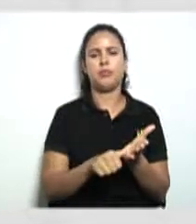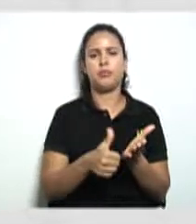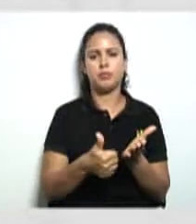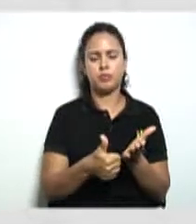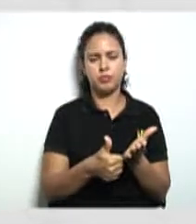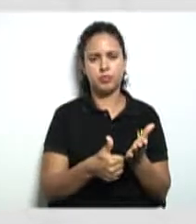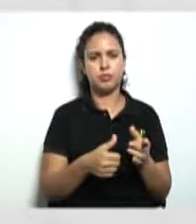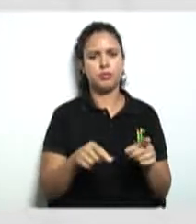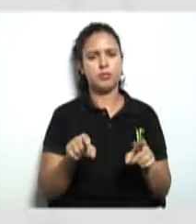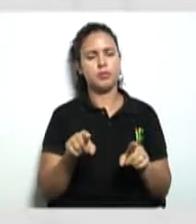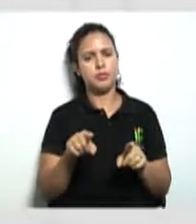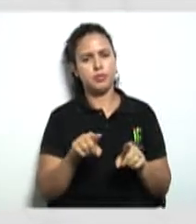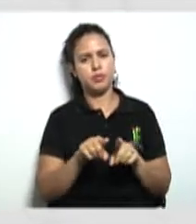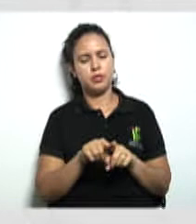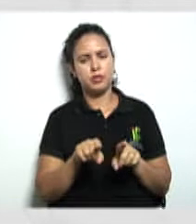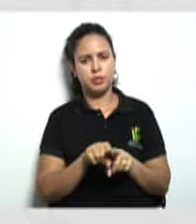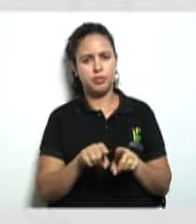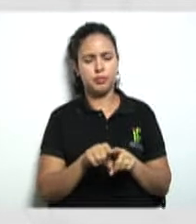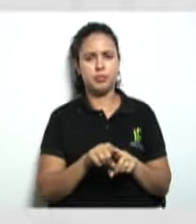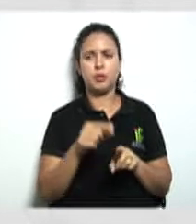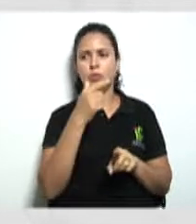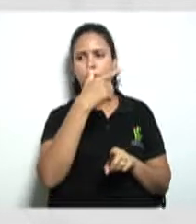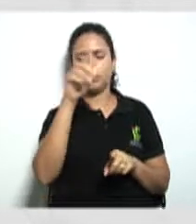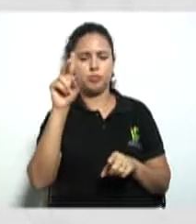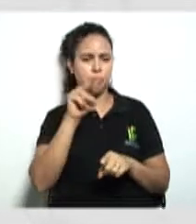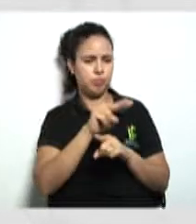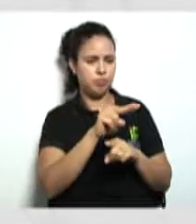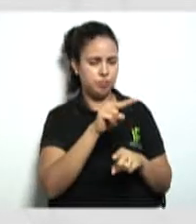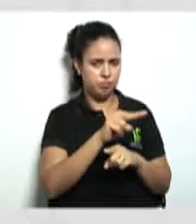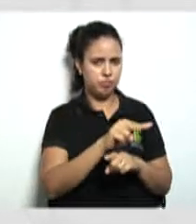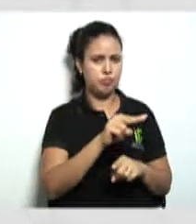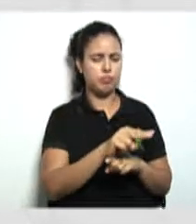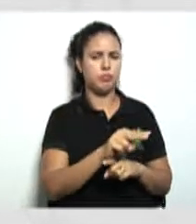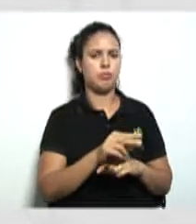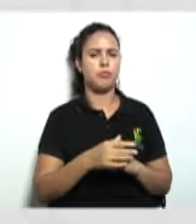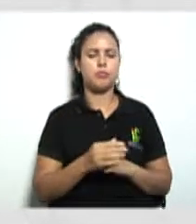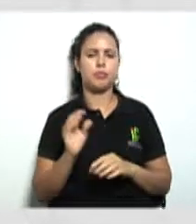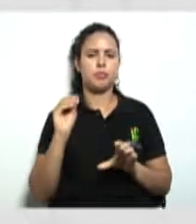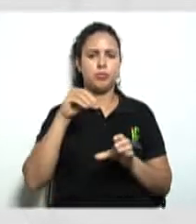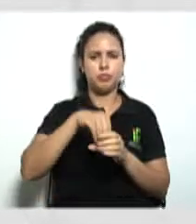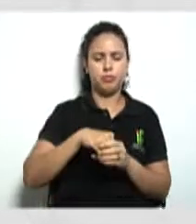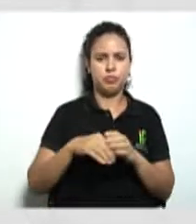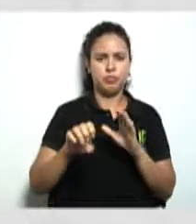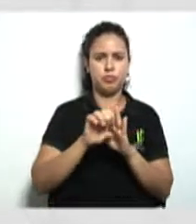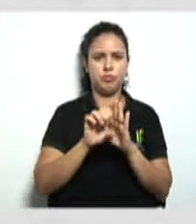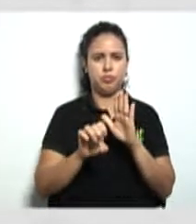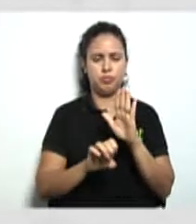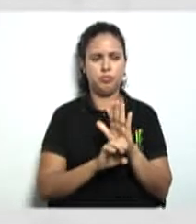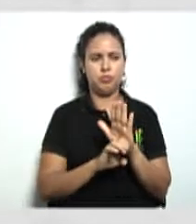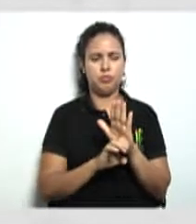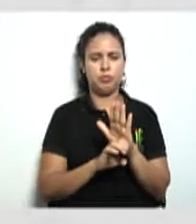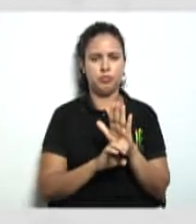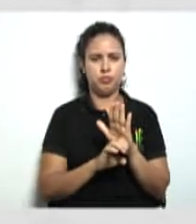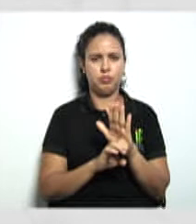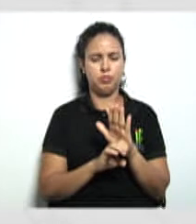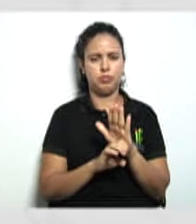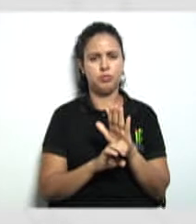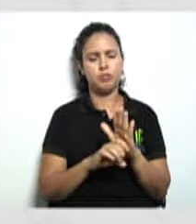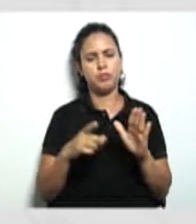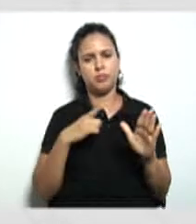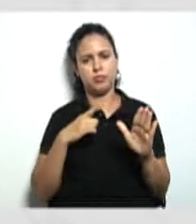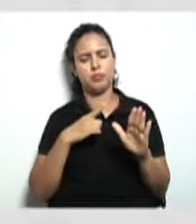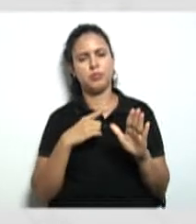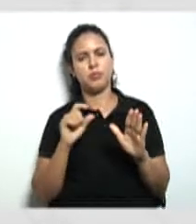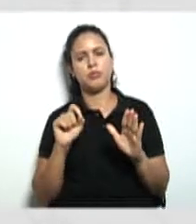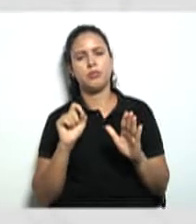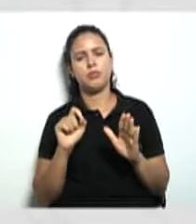e fiscalização e outros então dentro do estatuto já vai constar também